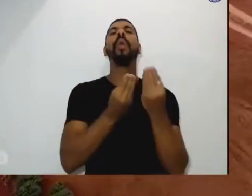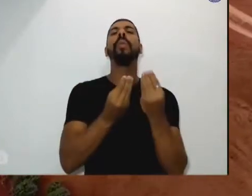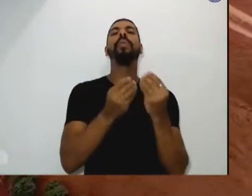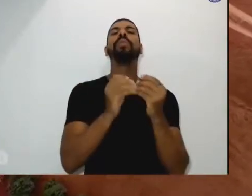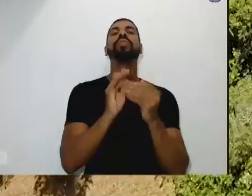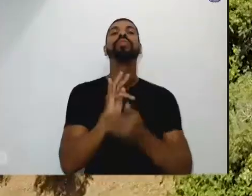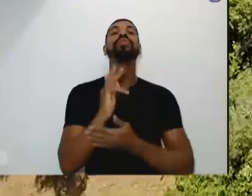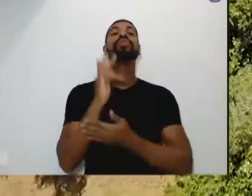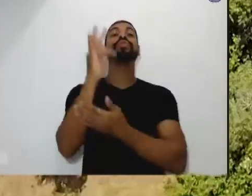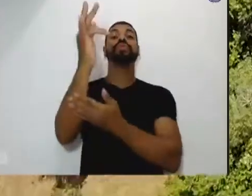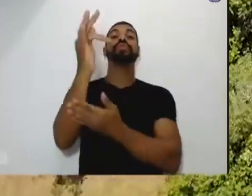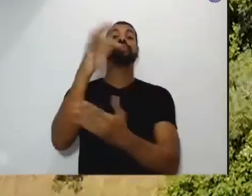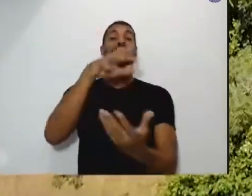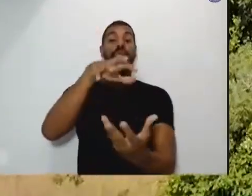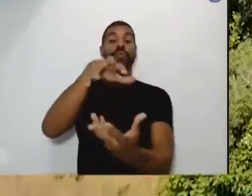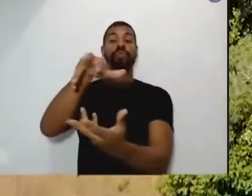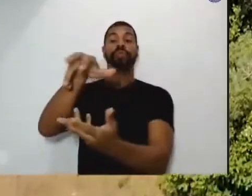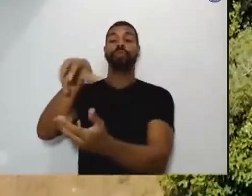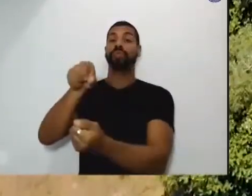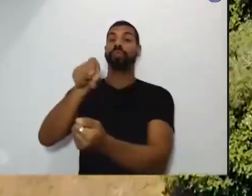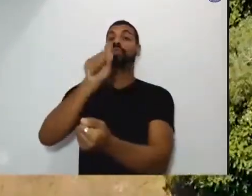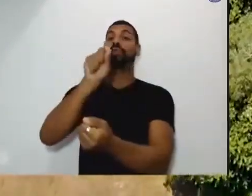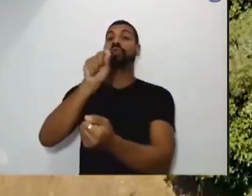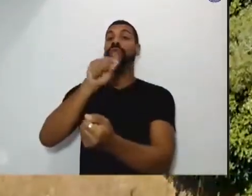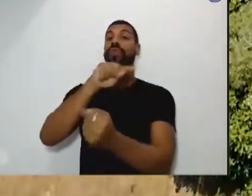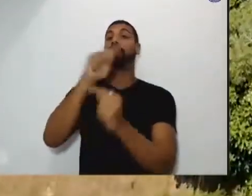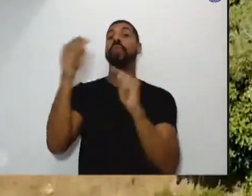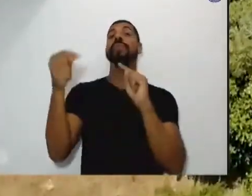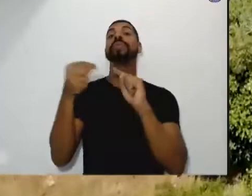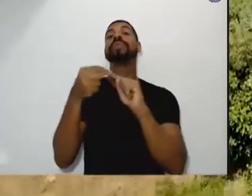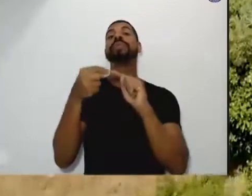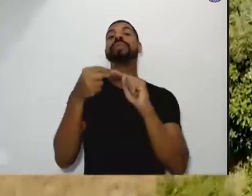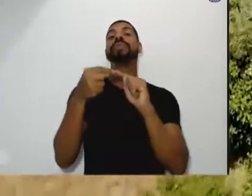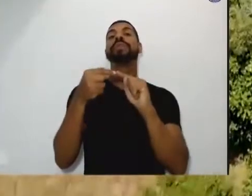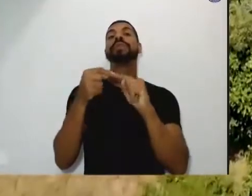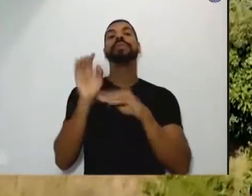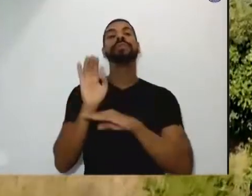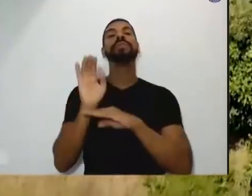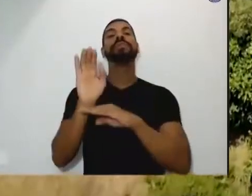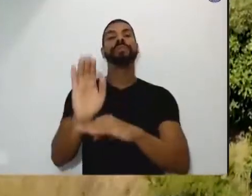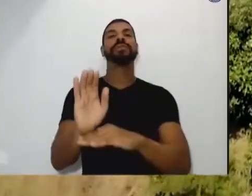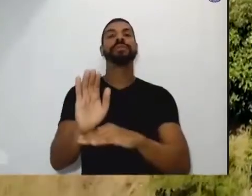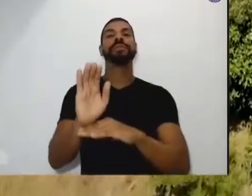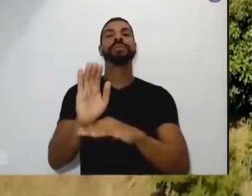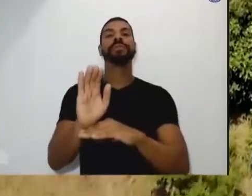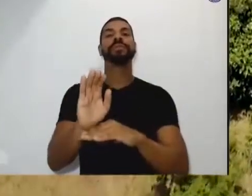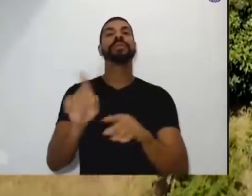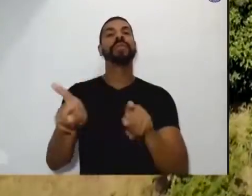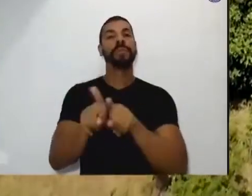nosso planeta e buscarmos soluções de desenvolvimento sustentável e de ecologia integral.